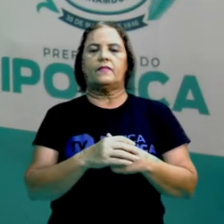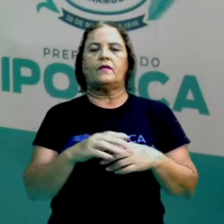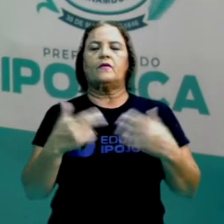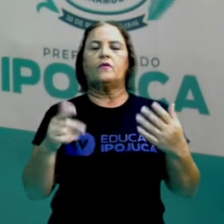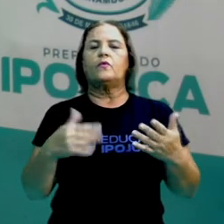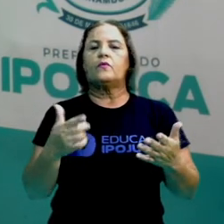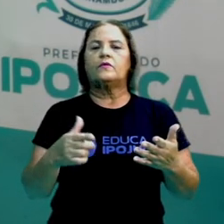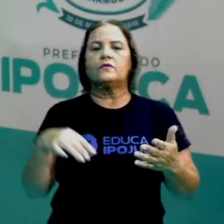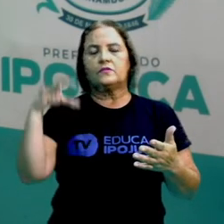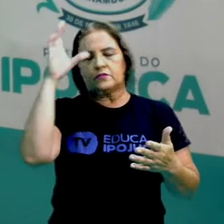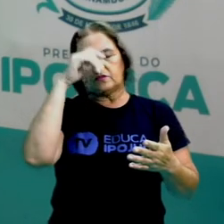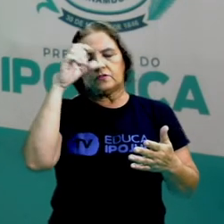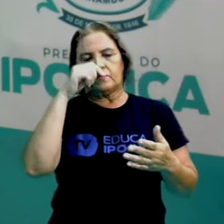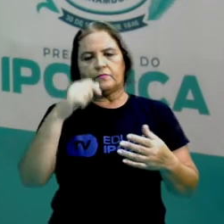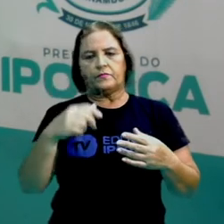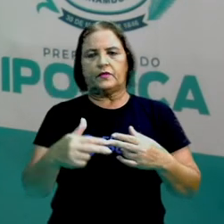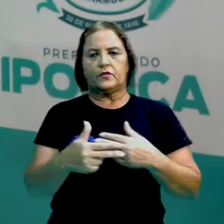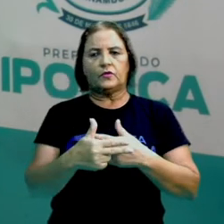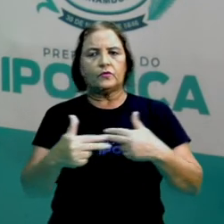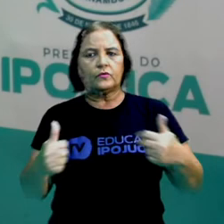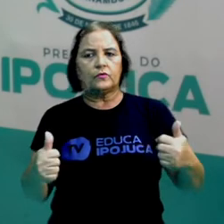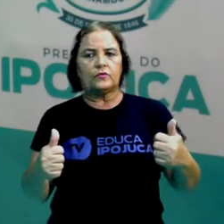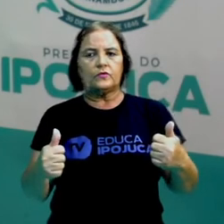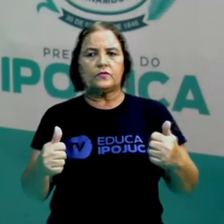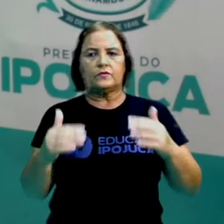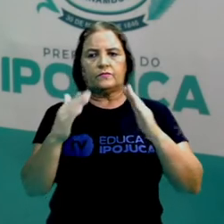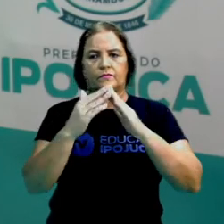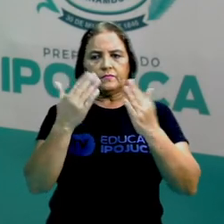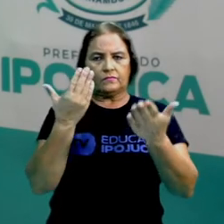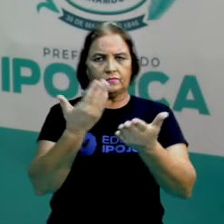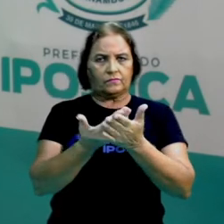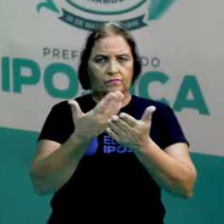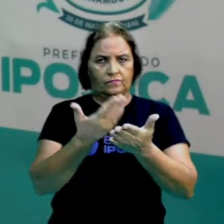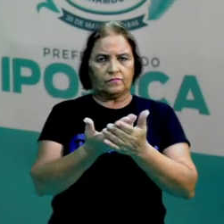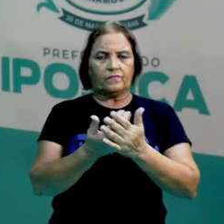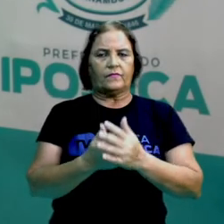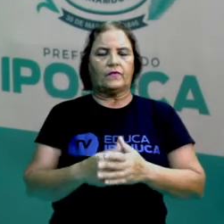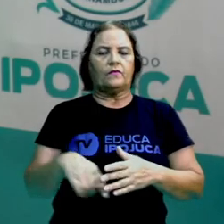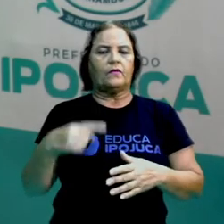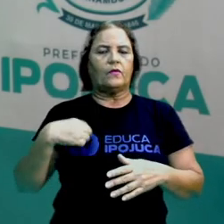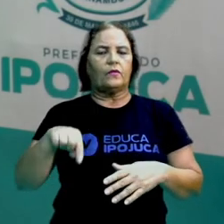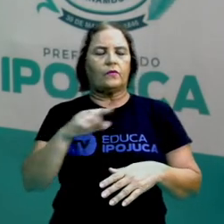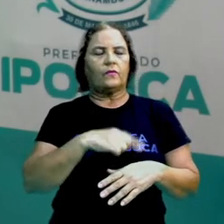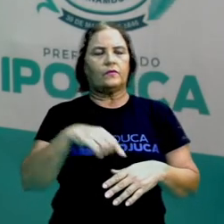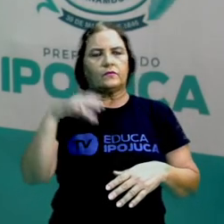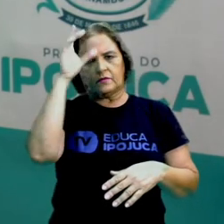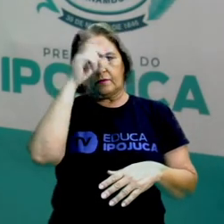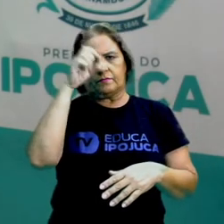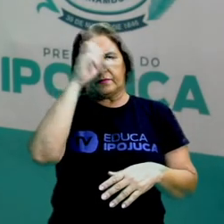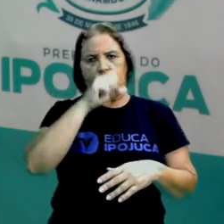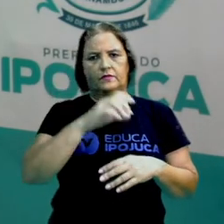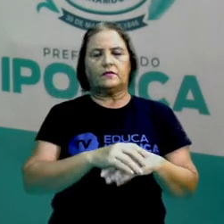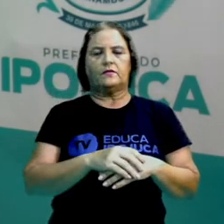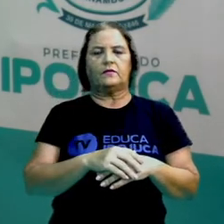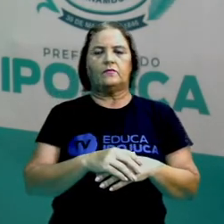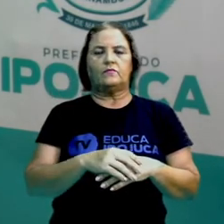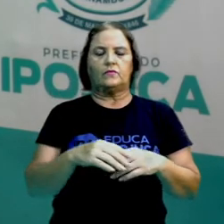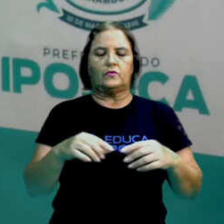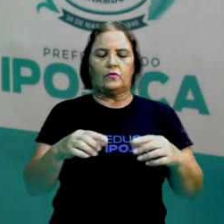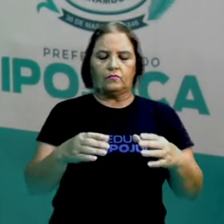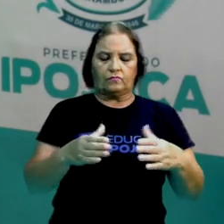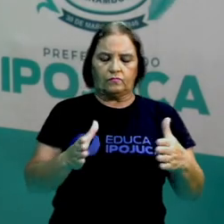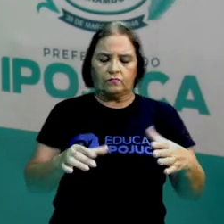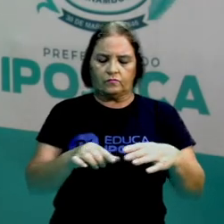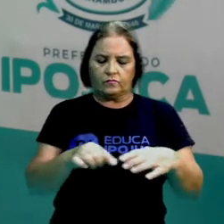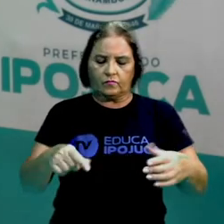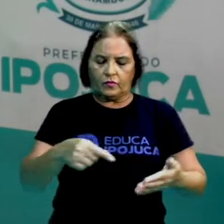escola, school objects, nós aprendemos aí a palavra pencil case que é onde você guarda o seu lápis. Aquele